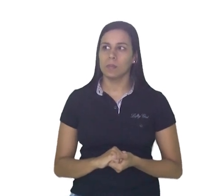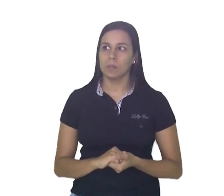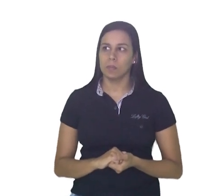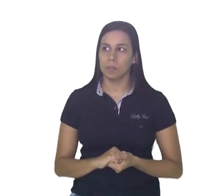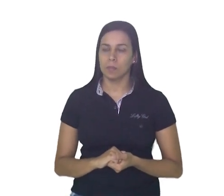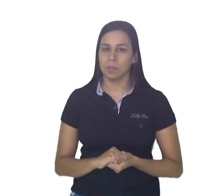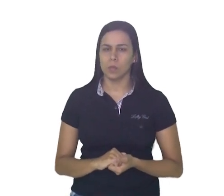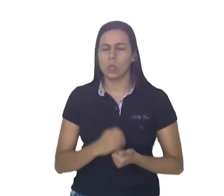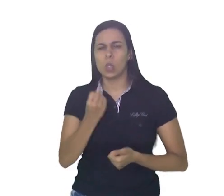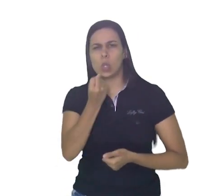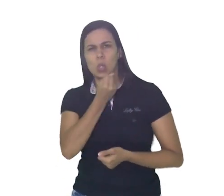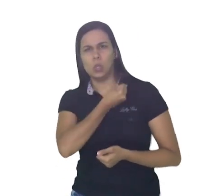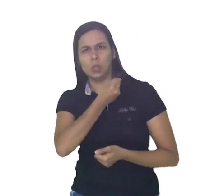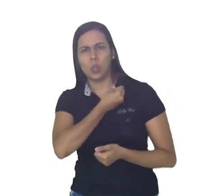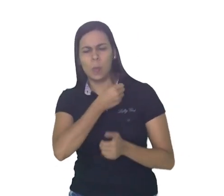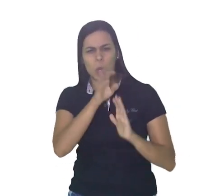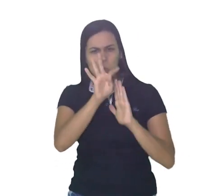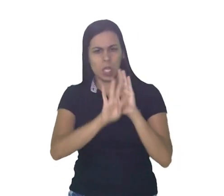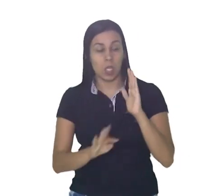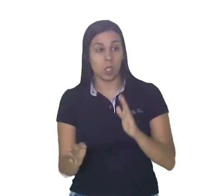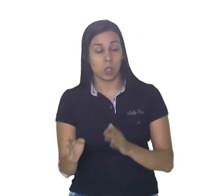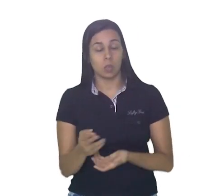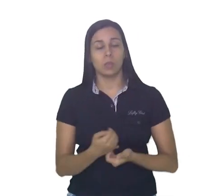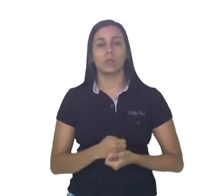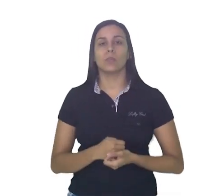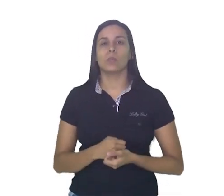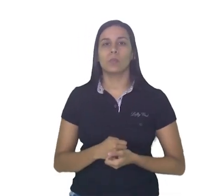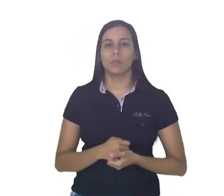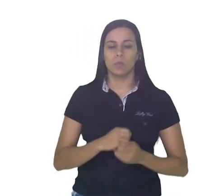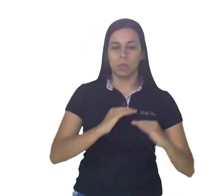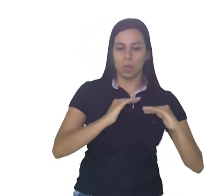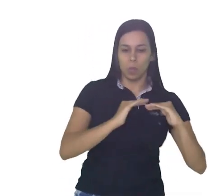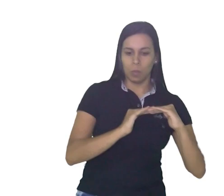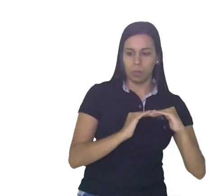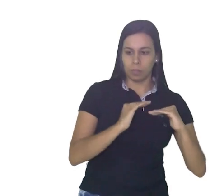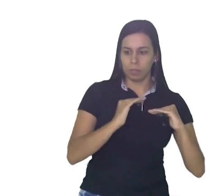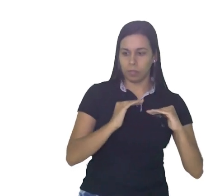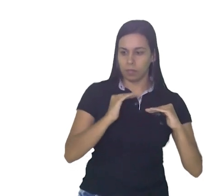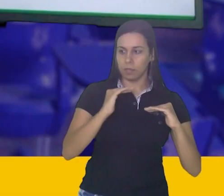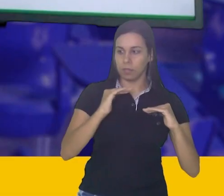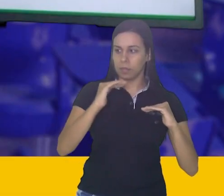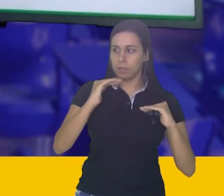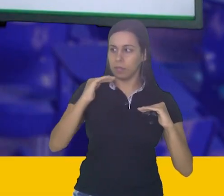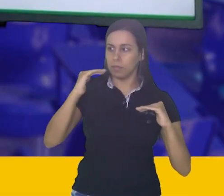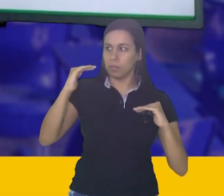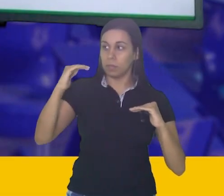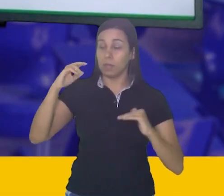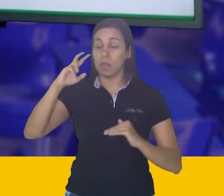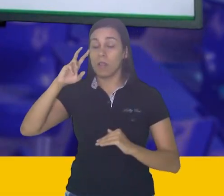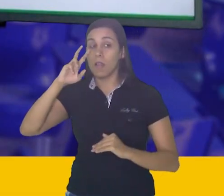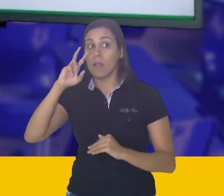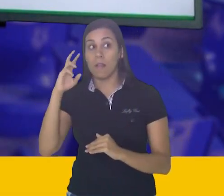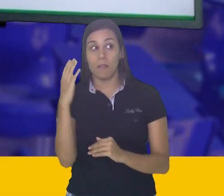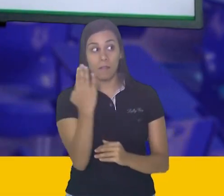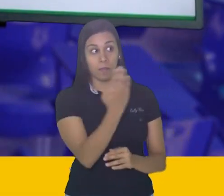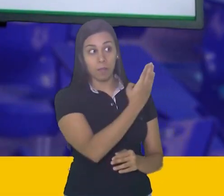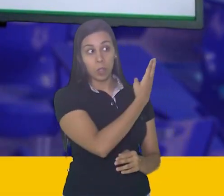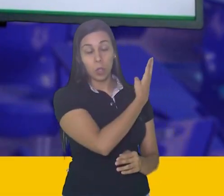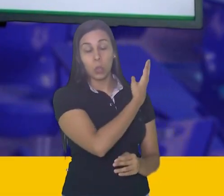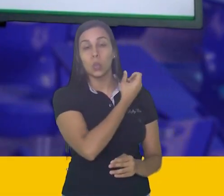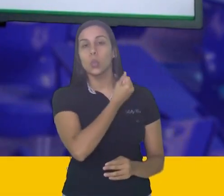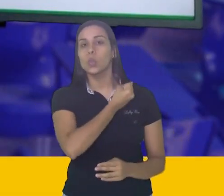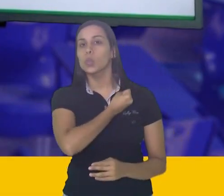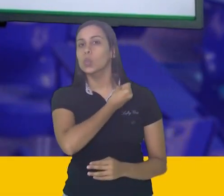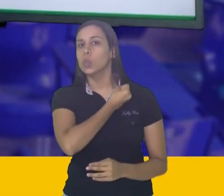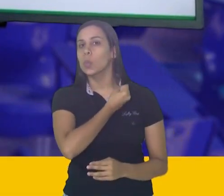Escreva os números que aparecem no texto em ordem crescente. Aqui, nós vamos observar quais os números que tem no